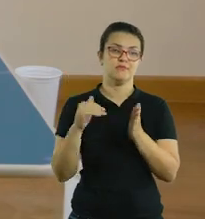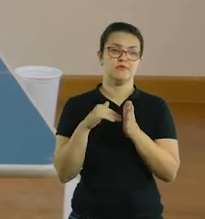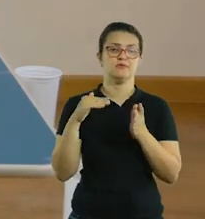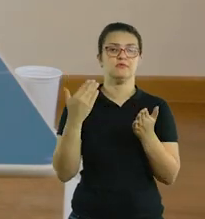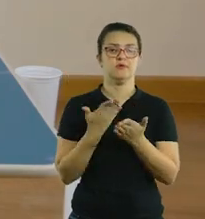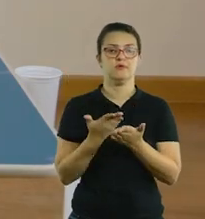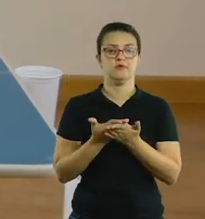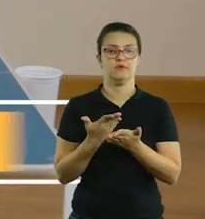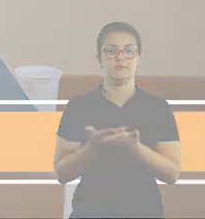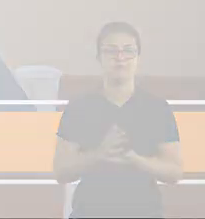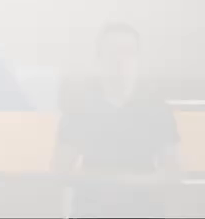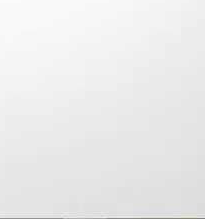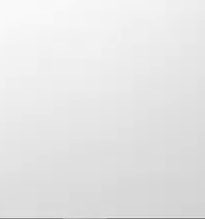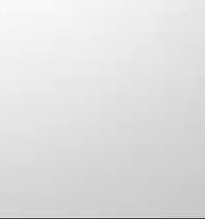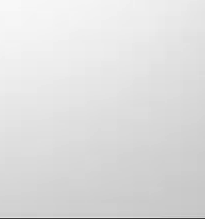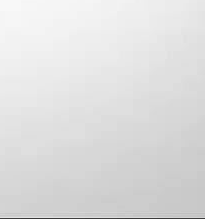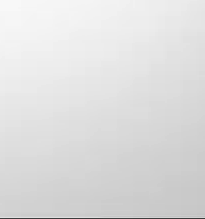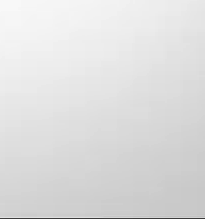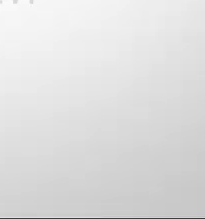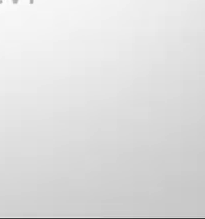Fiquem com Deus e até a próxima!